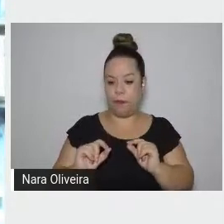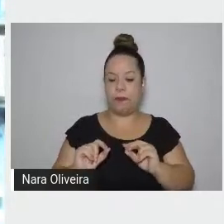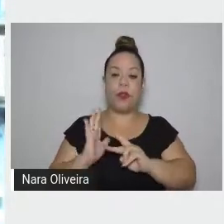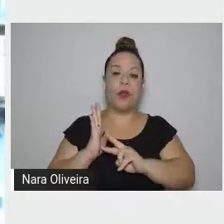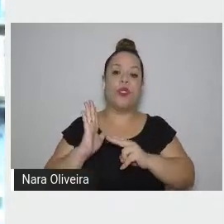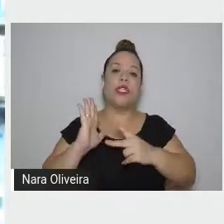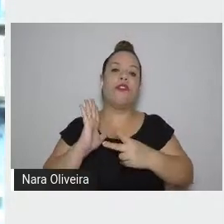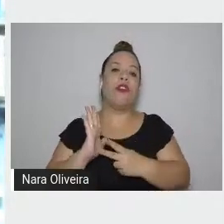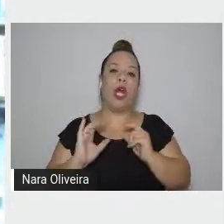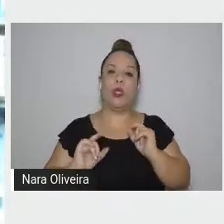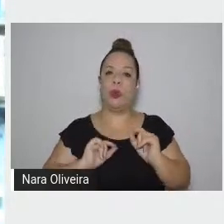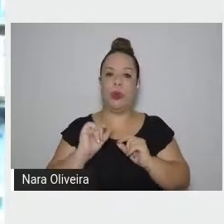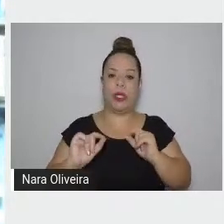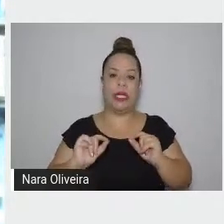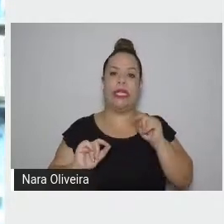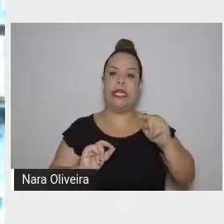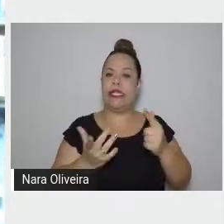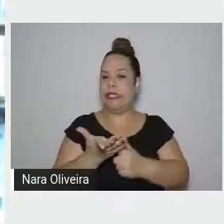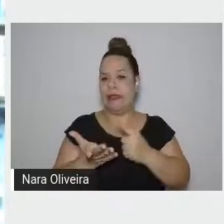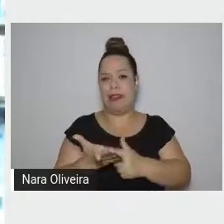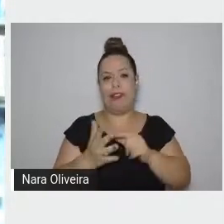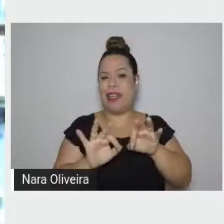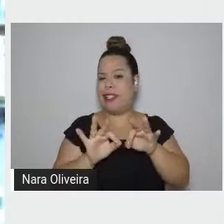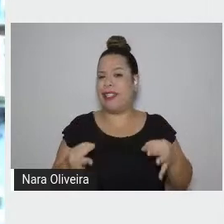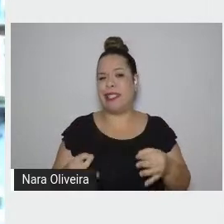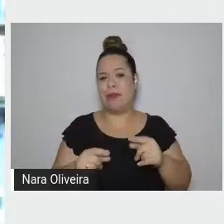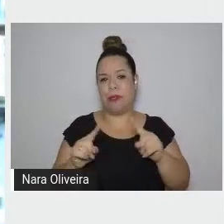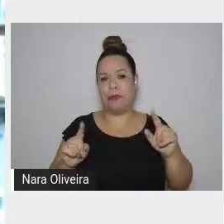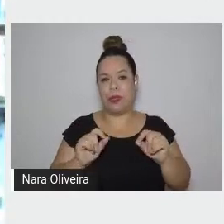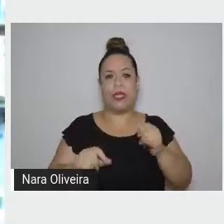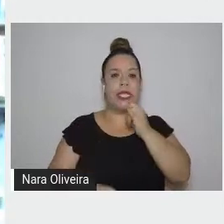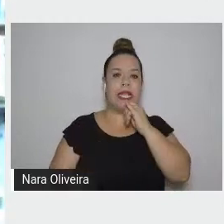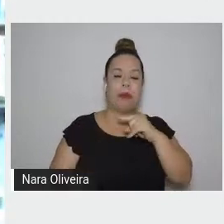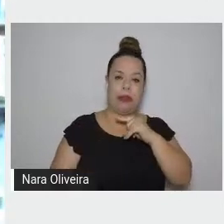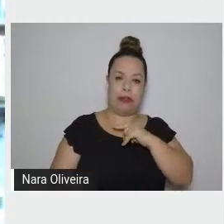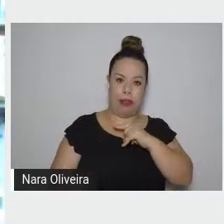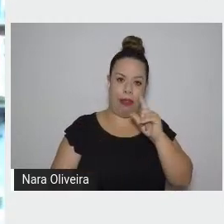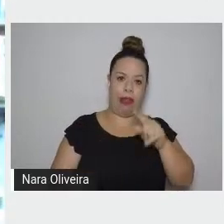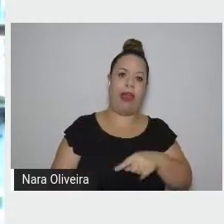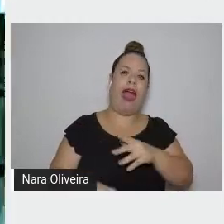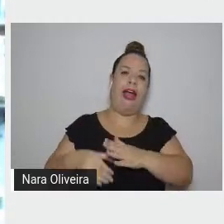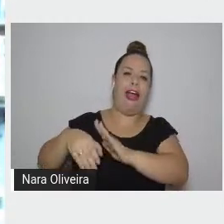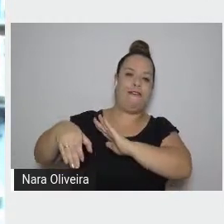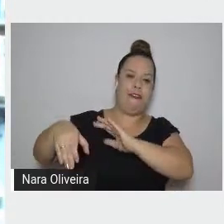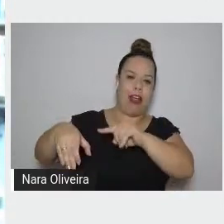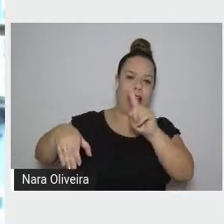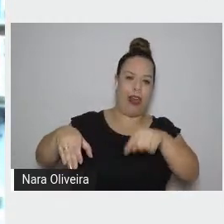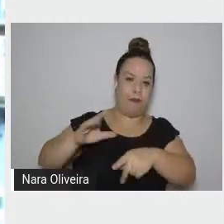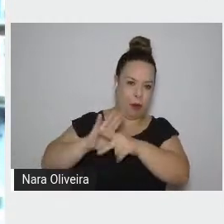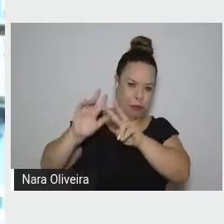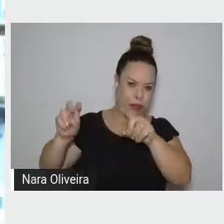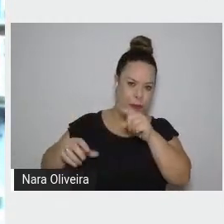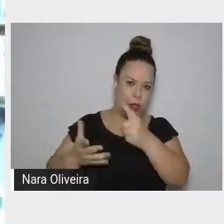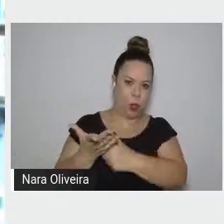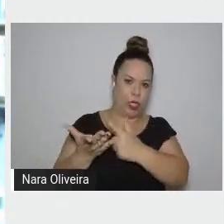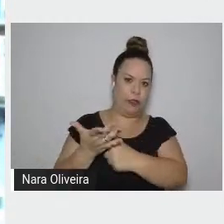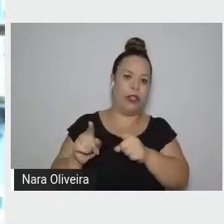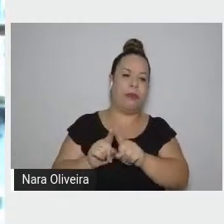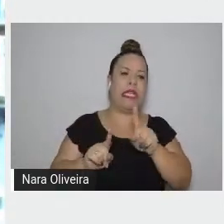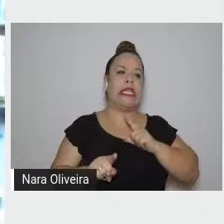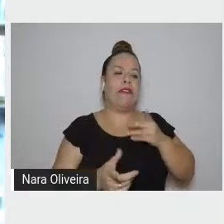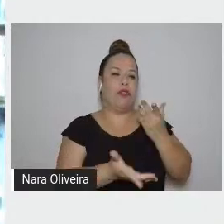desse livro. Mas a caverna, que foi muito estudada em tese, tudo com base